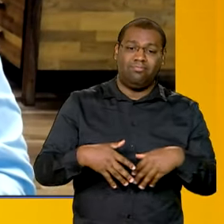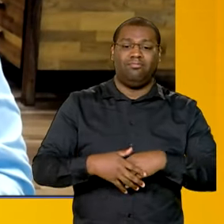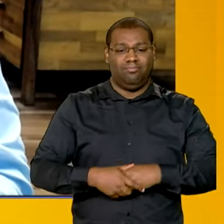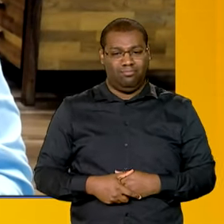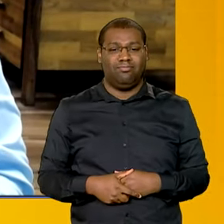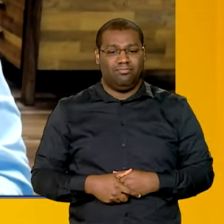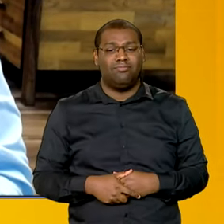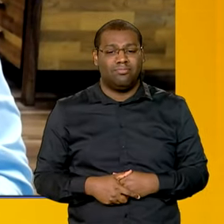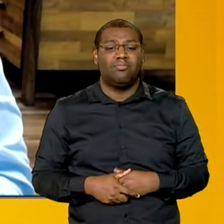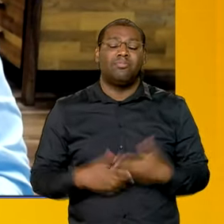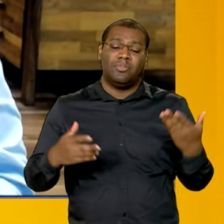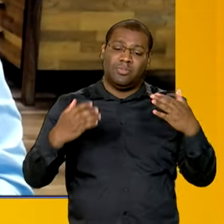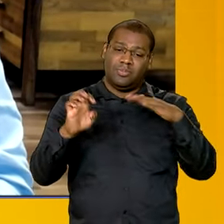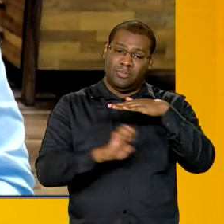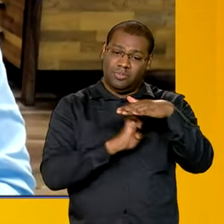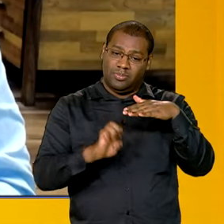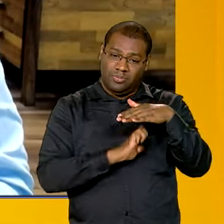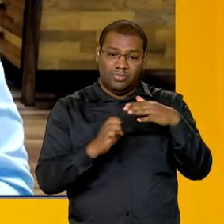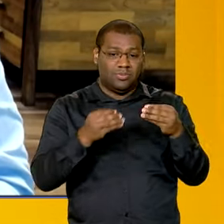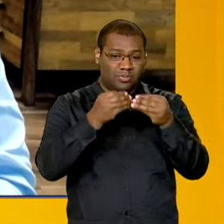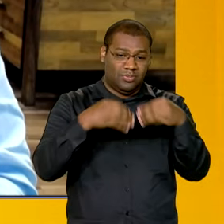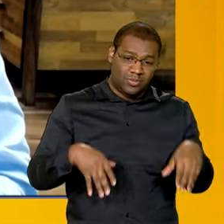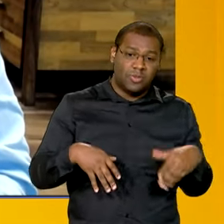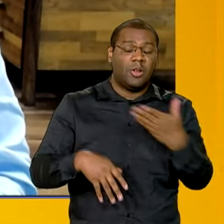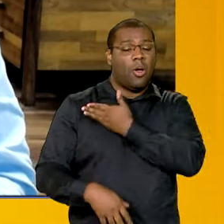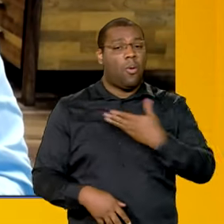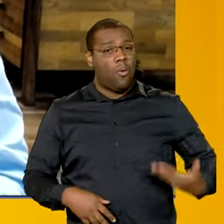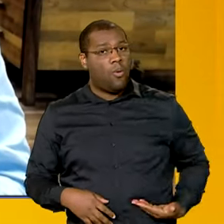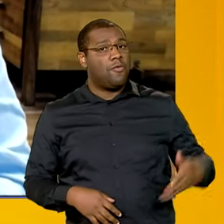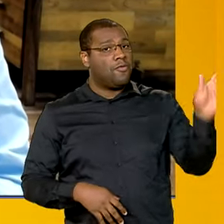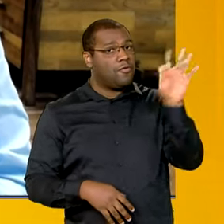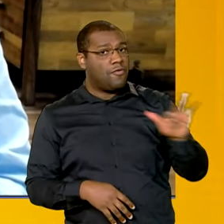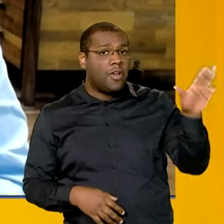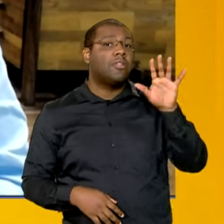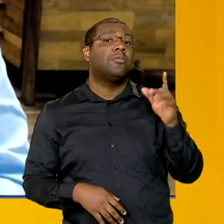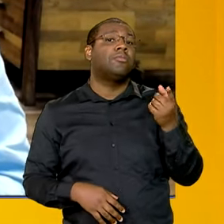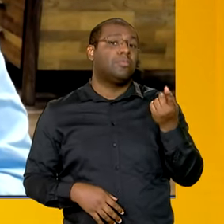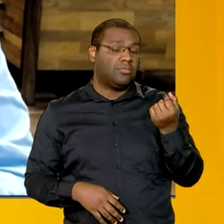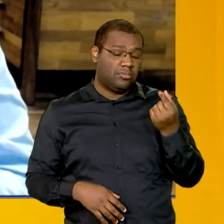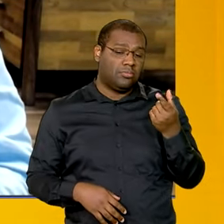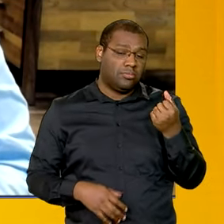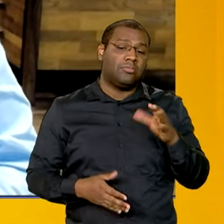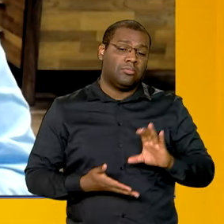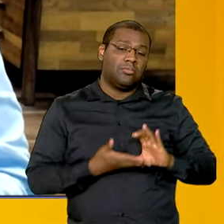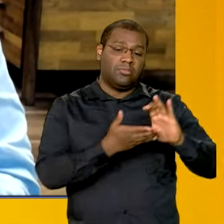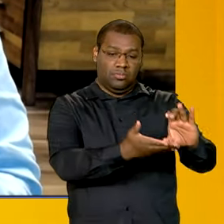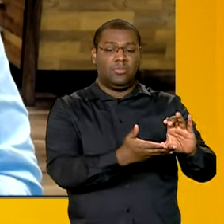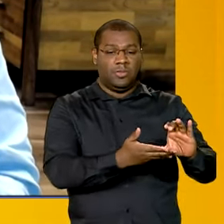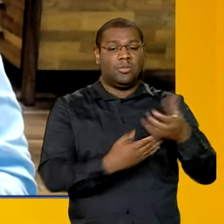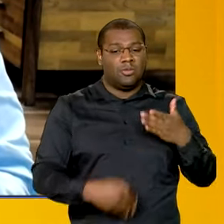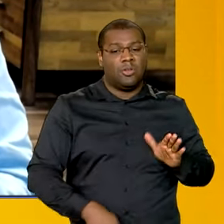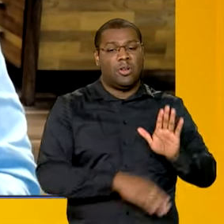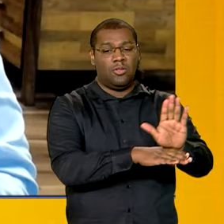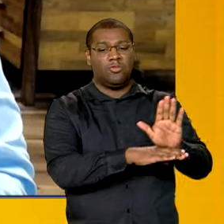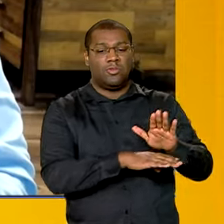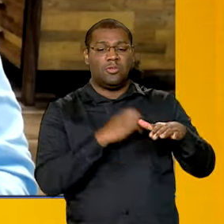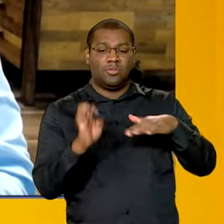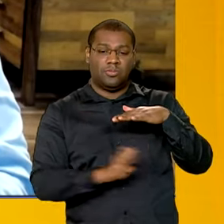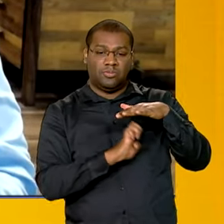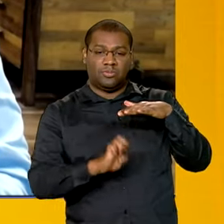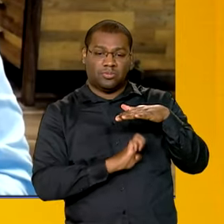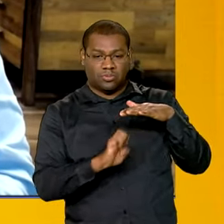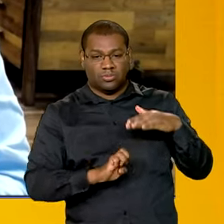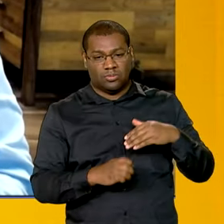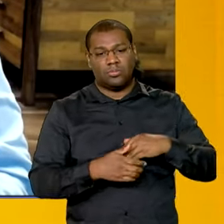Então, aqui as empresas terão a possibilidade, a opção delas, de suspender o